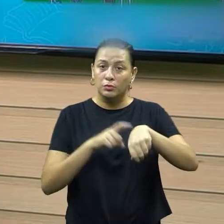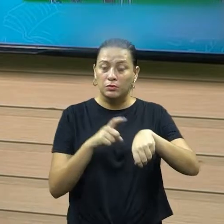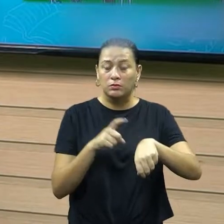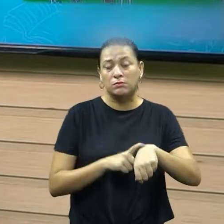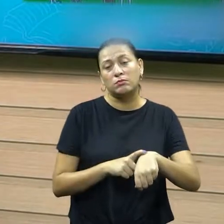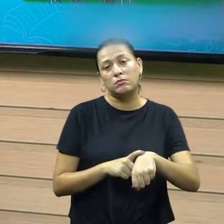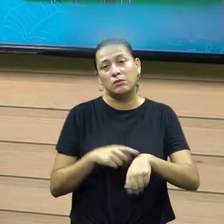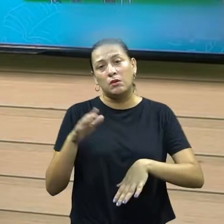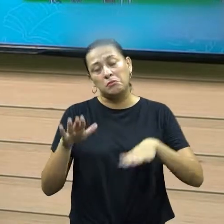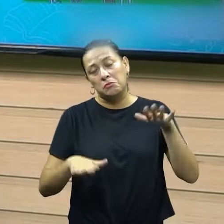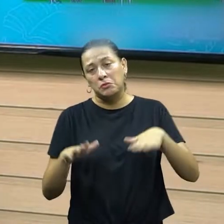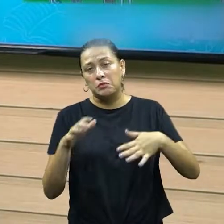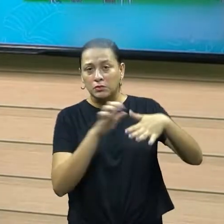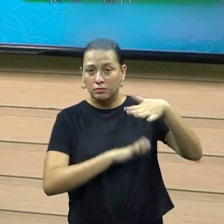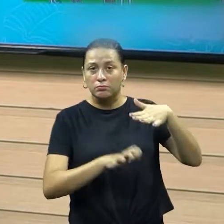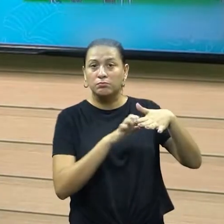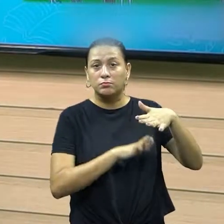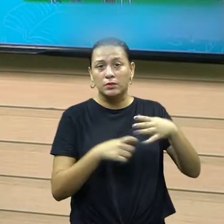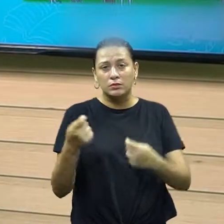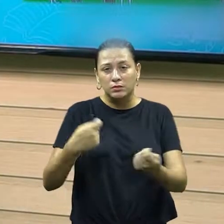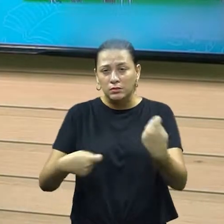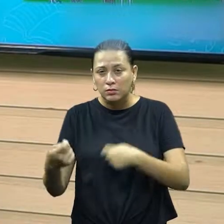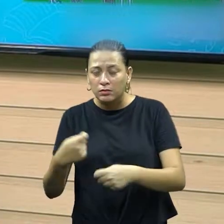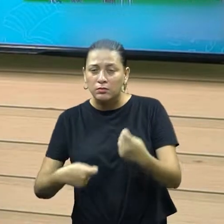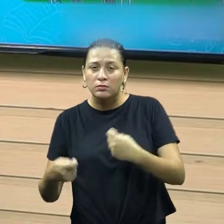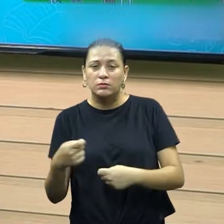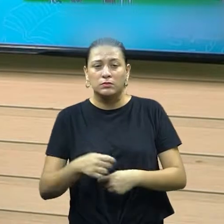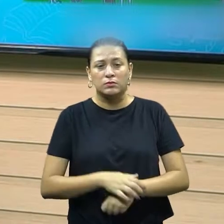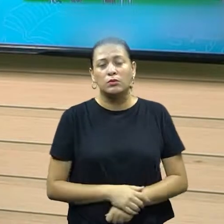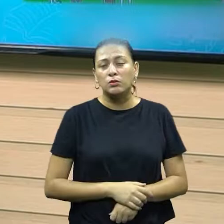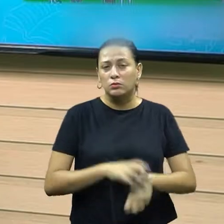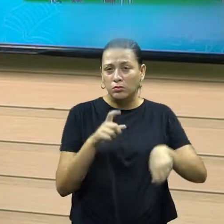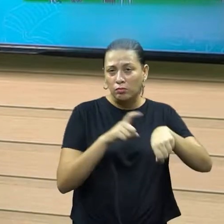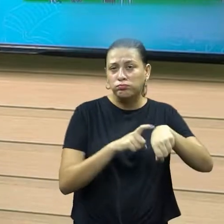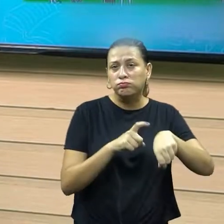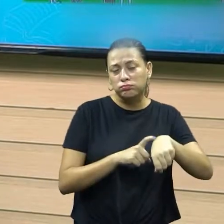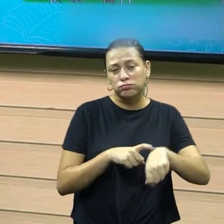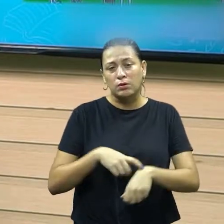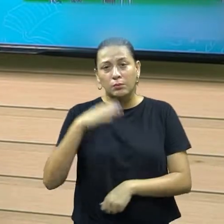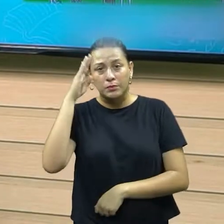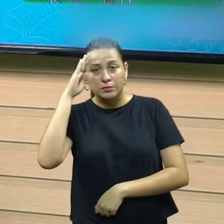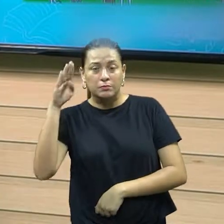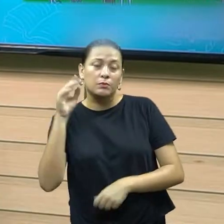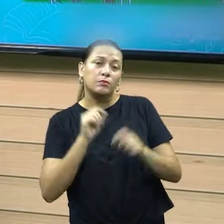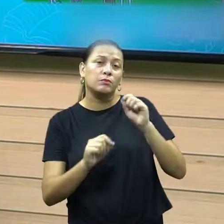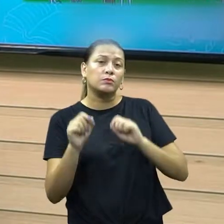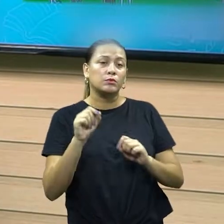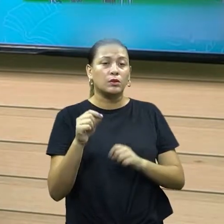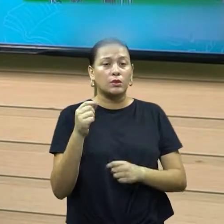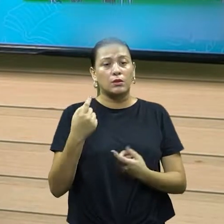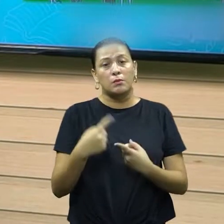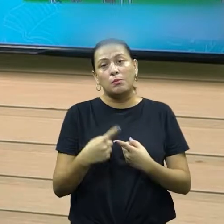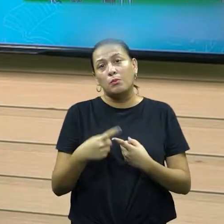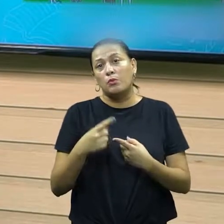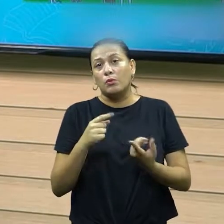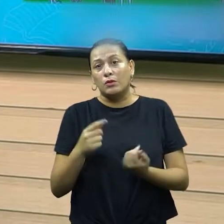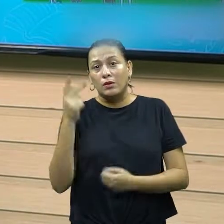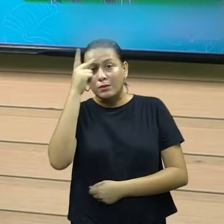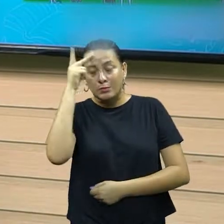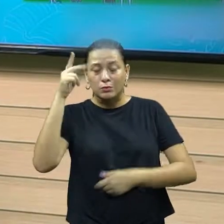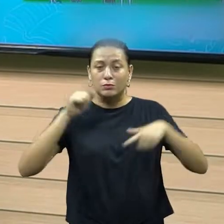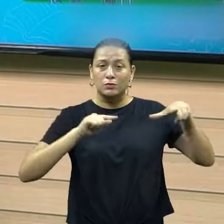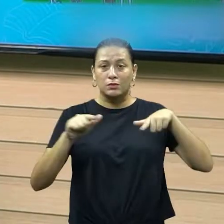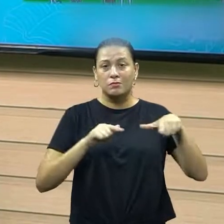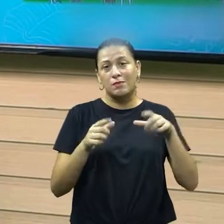empresas, também, quando se trabalha, se negocia essa questão do tempo. Principalmente porque os trabalhadores vendem o seu tempo, né?